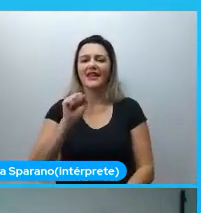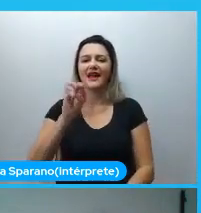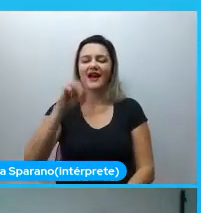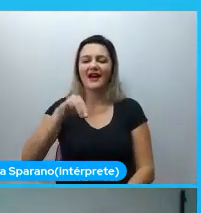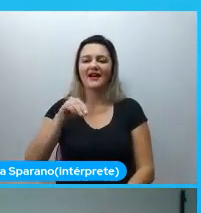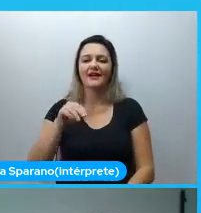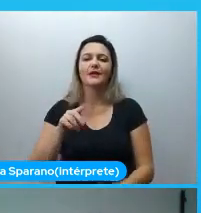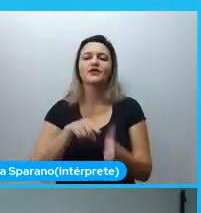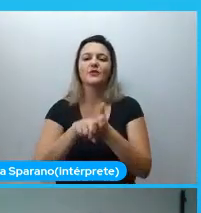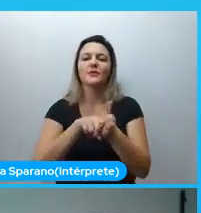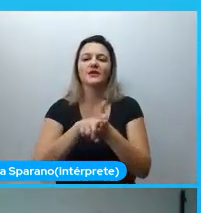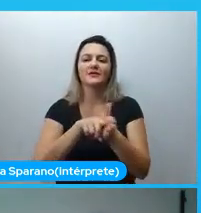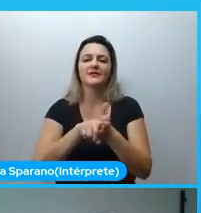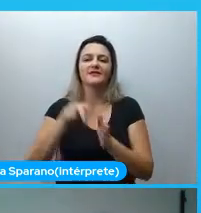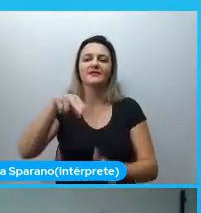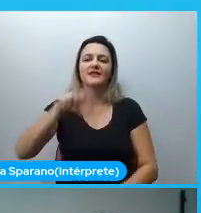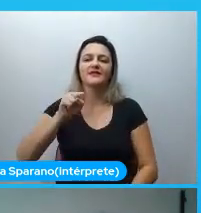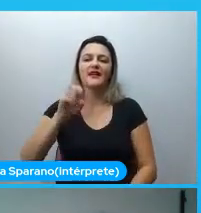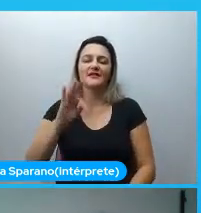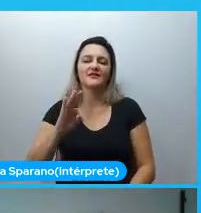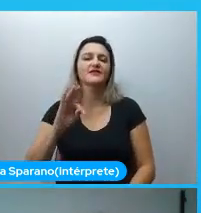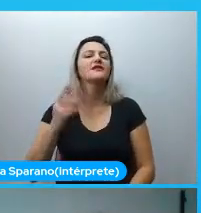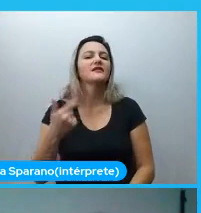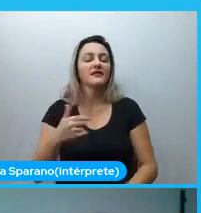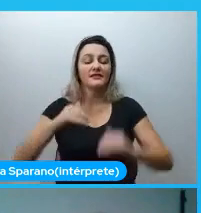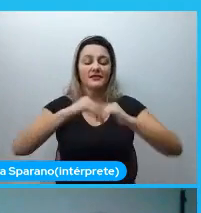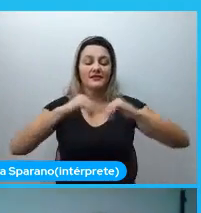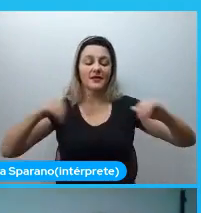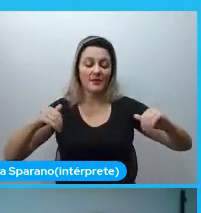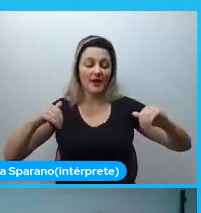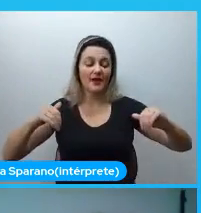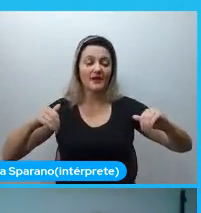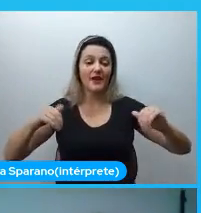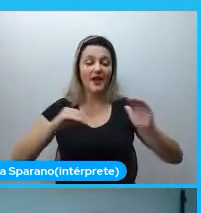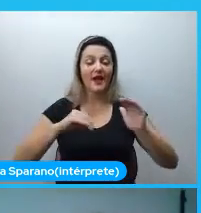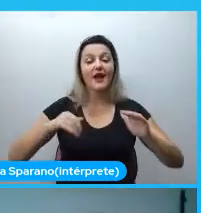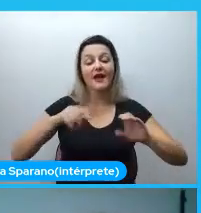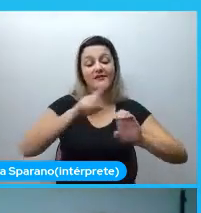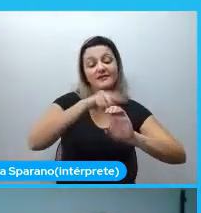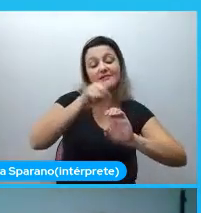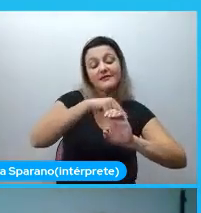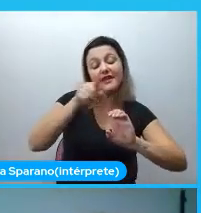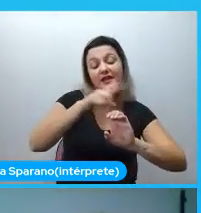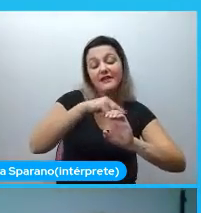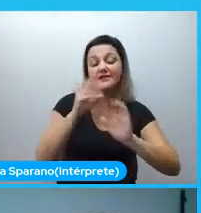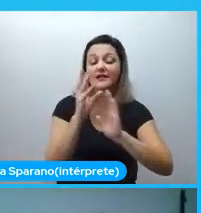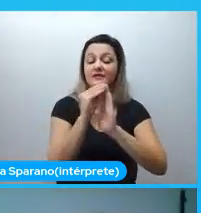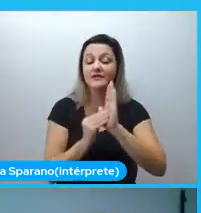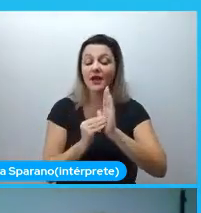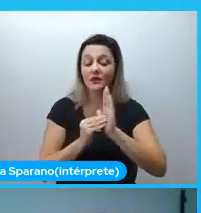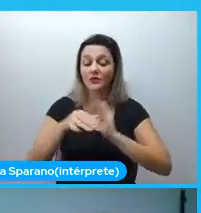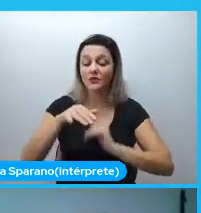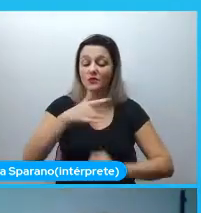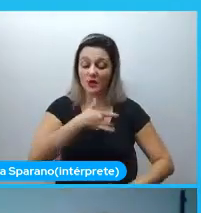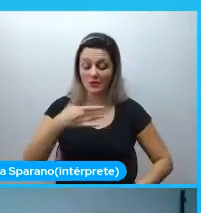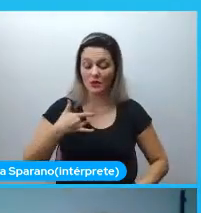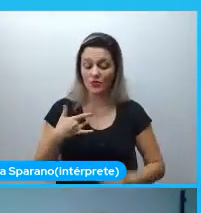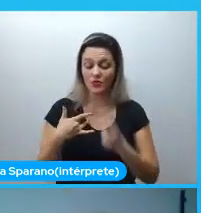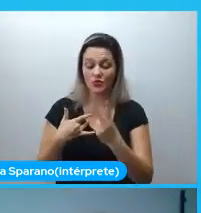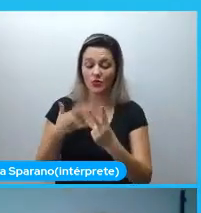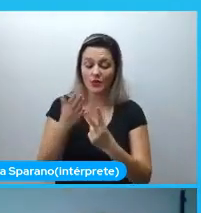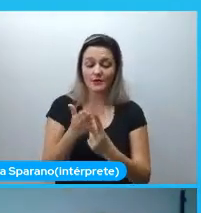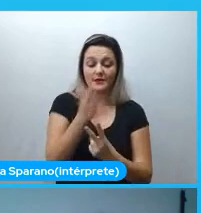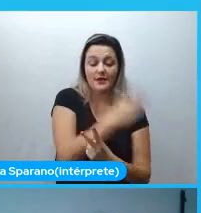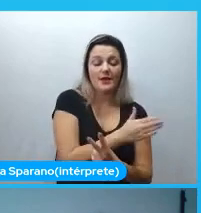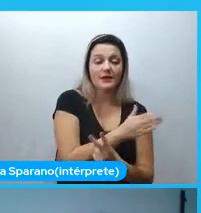que ele separa a ciência de dados na saúde meio que em duas partes, né, que é os dados clínicos.